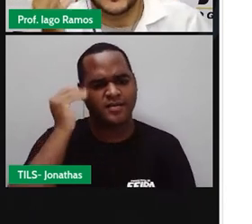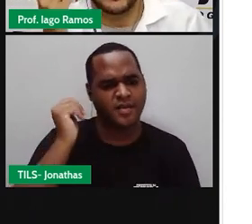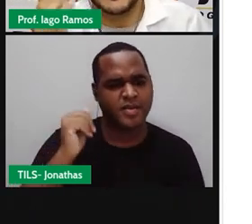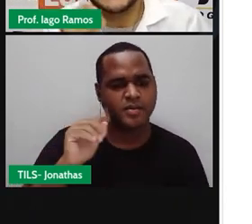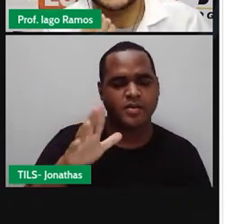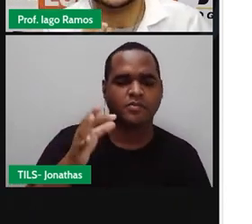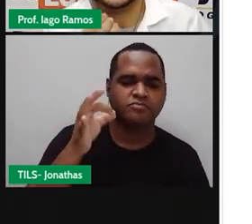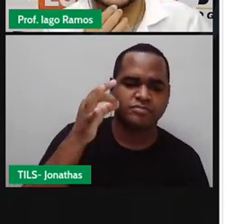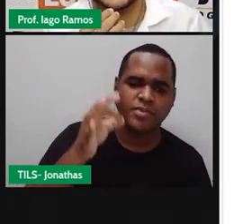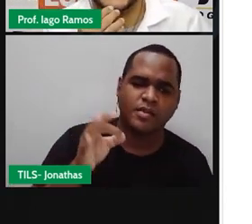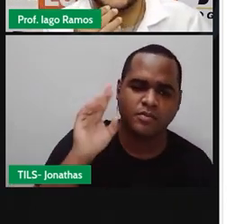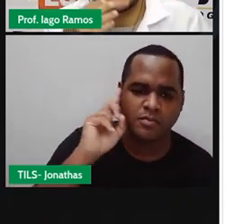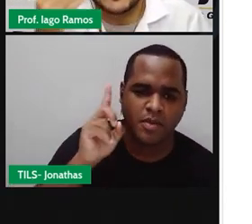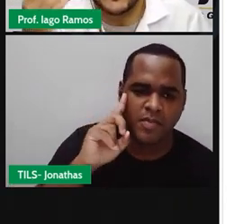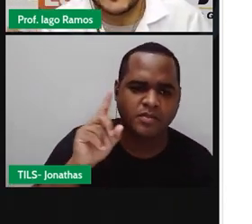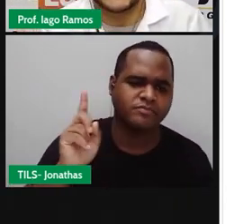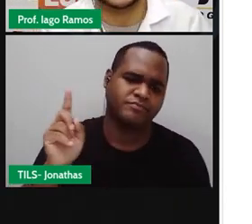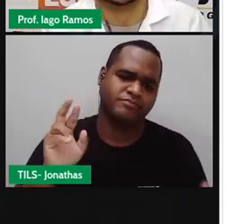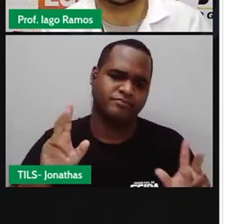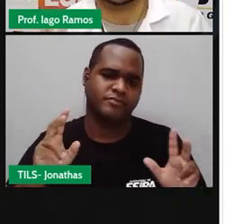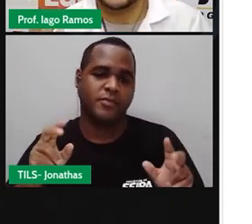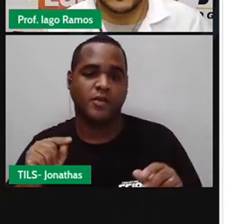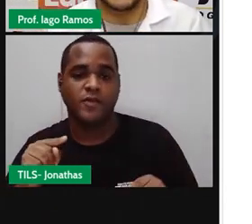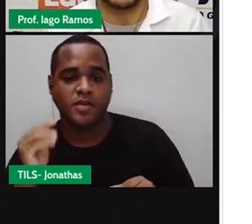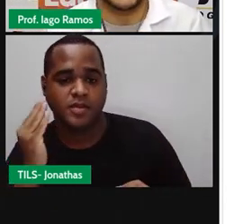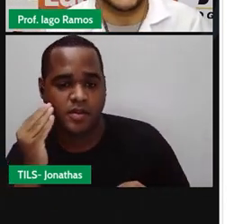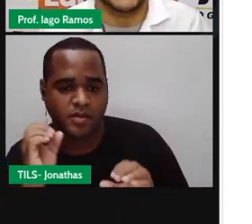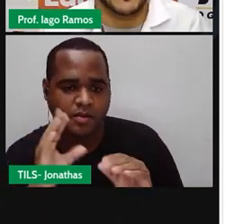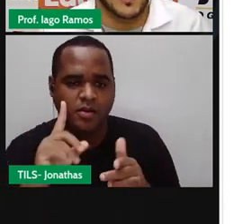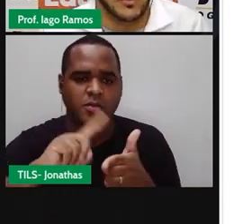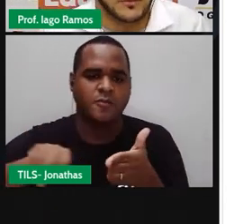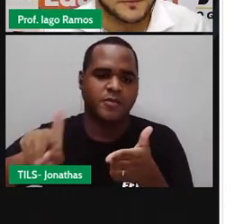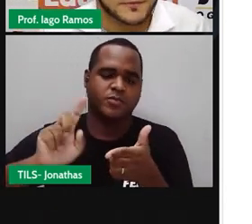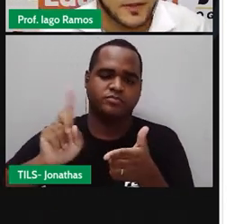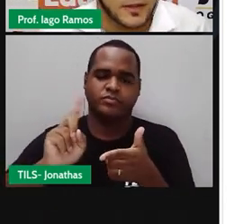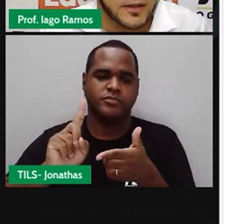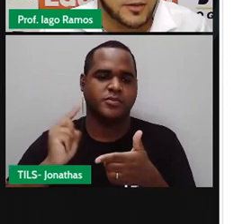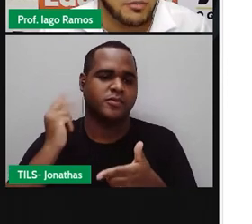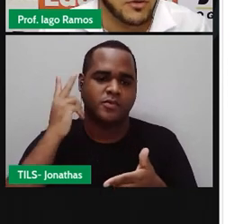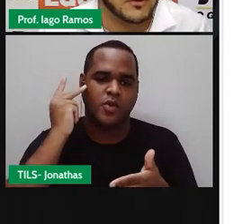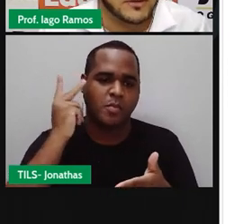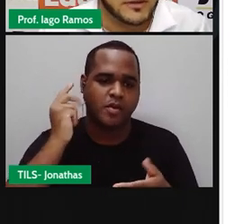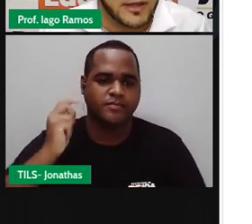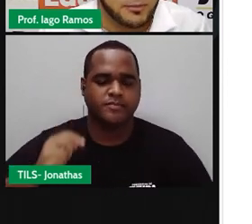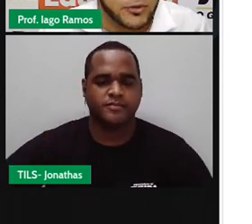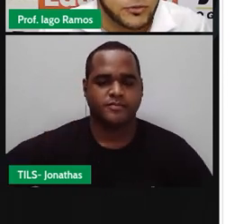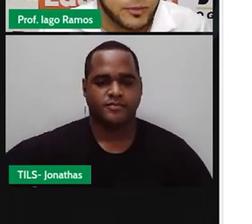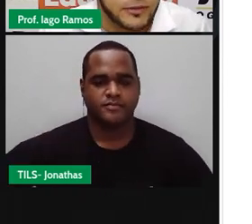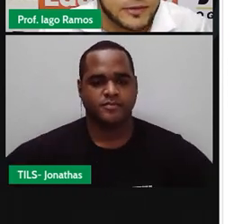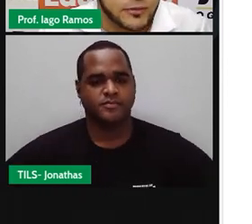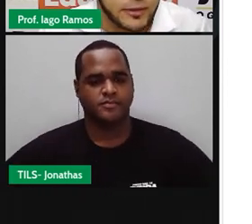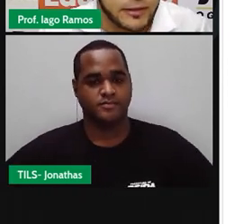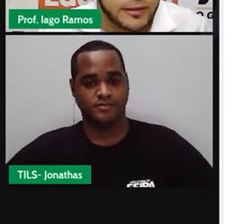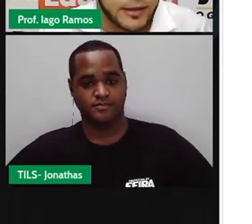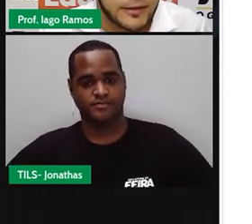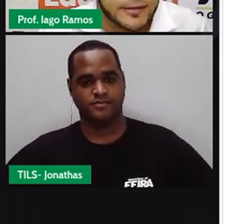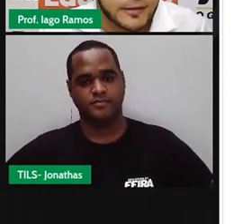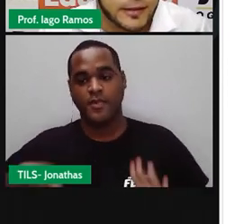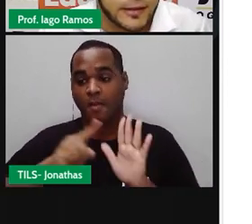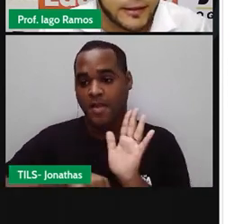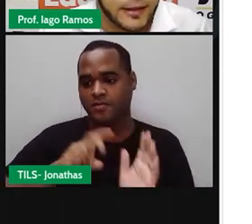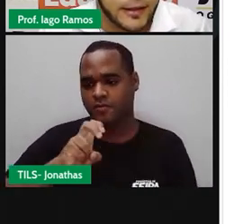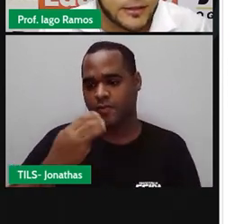é muito certo pensar assim, mas se você entende assim, não tem problema, tá bom? Bom, depois do menos 53,